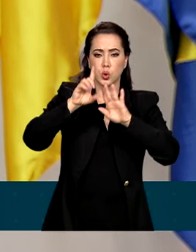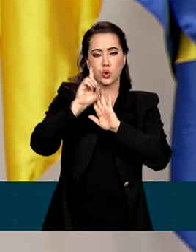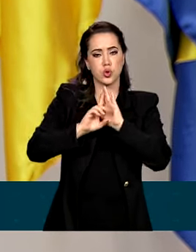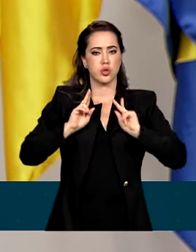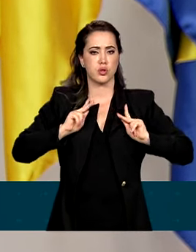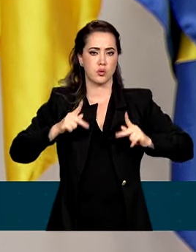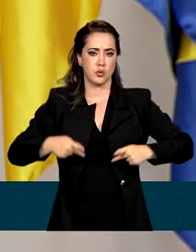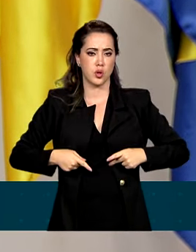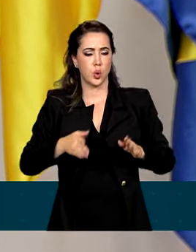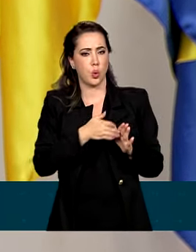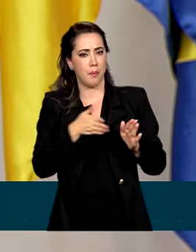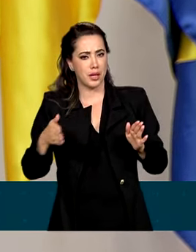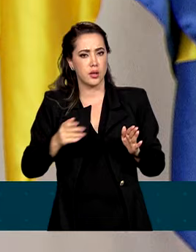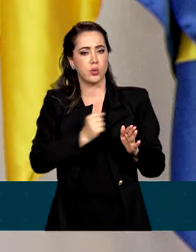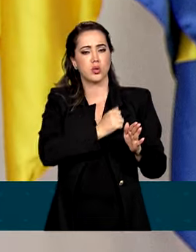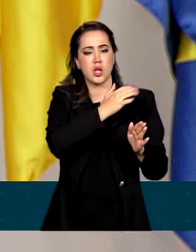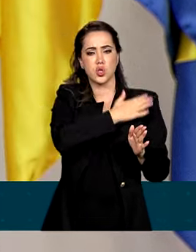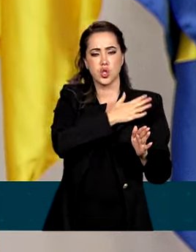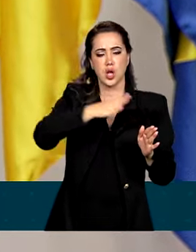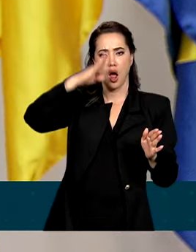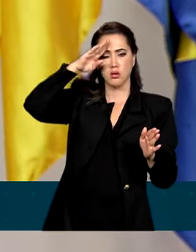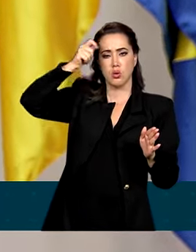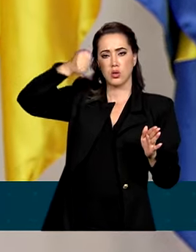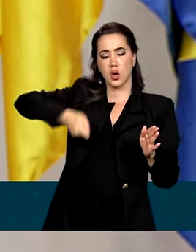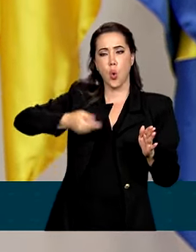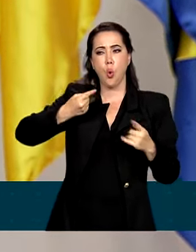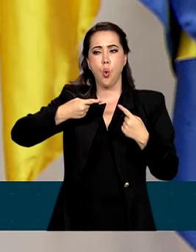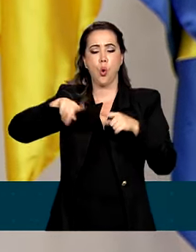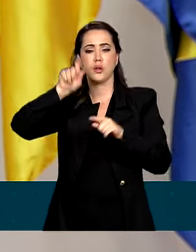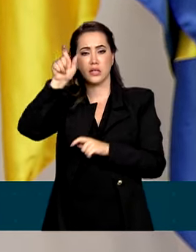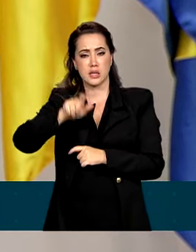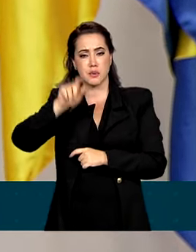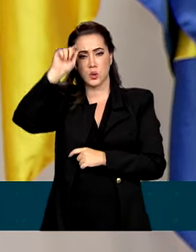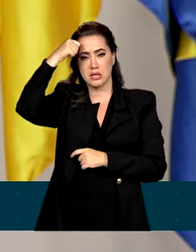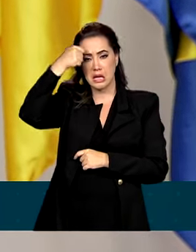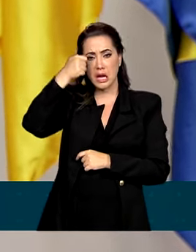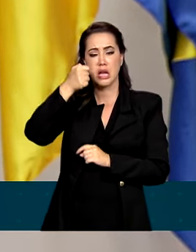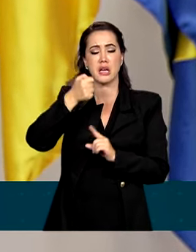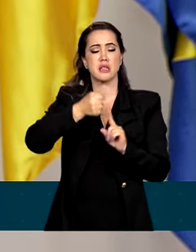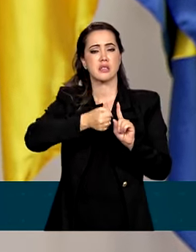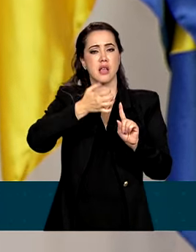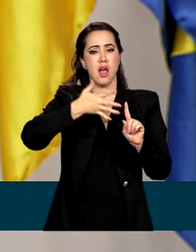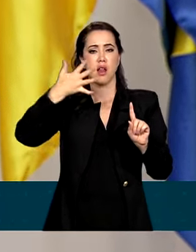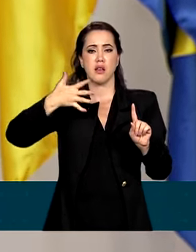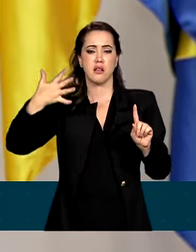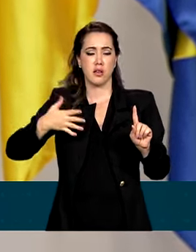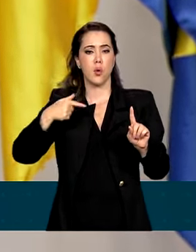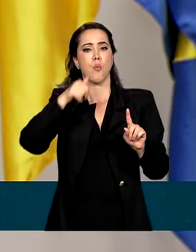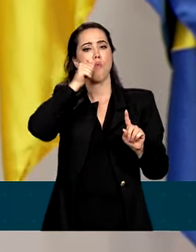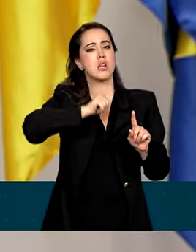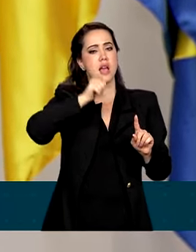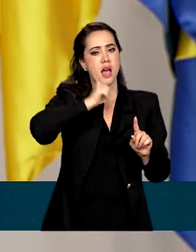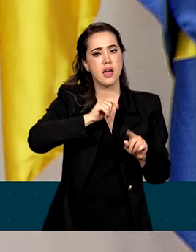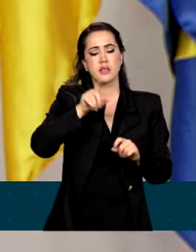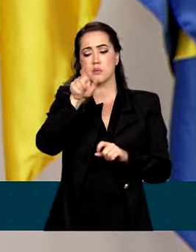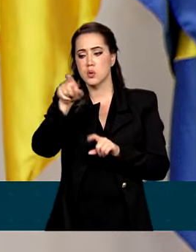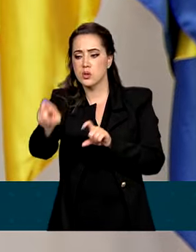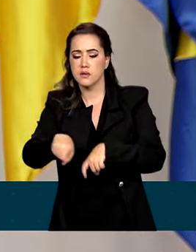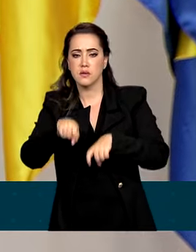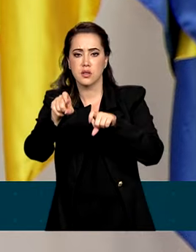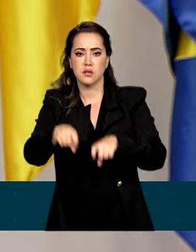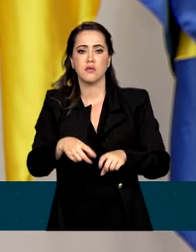a ditadura militar contra as pessoas negras, LGBTQIA+, mulheres, camponeses e povos